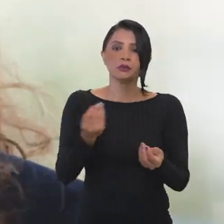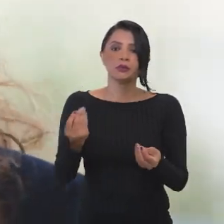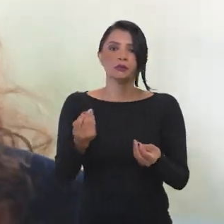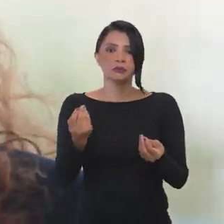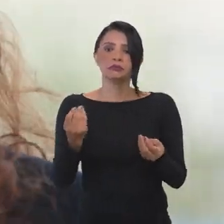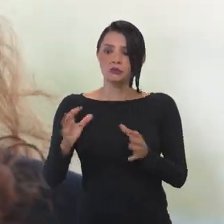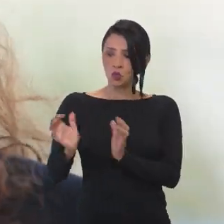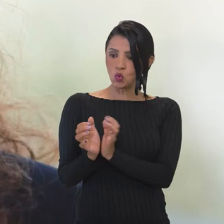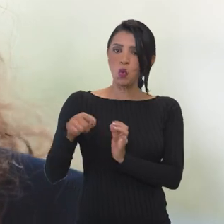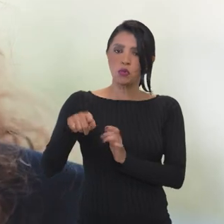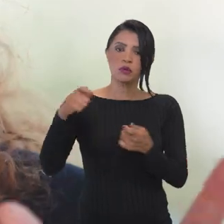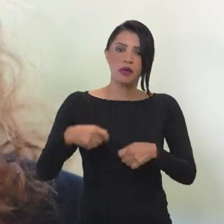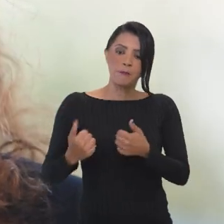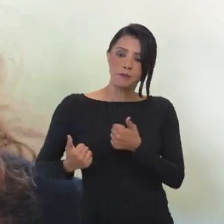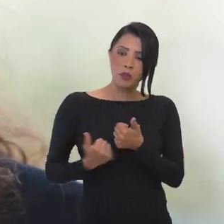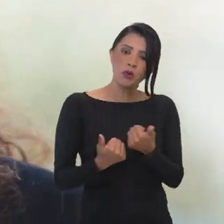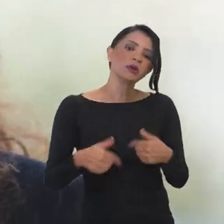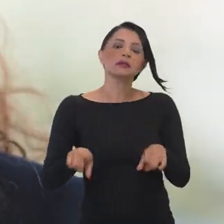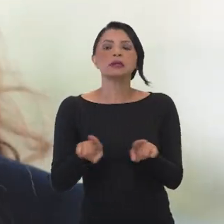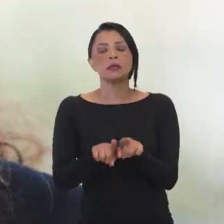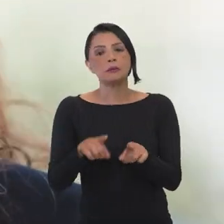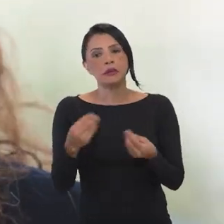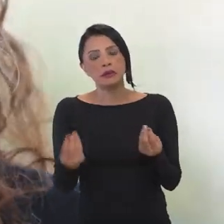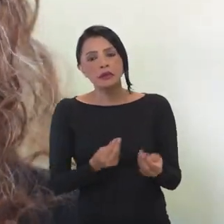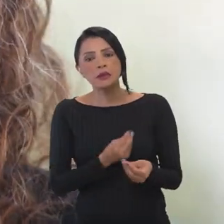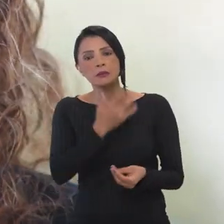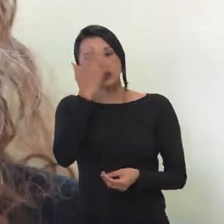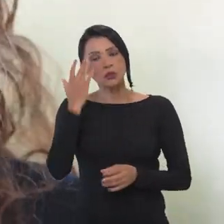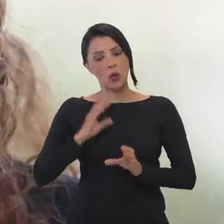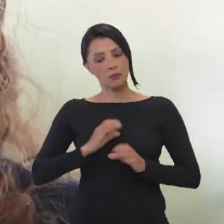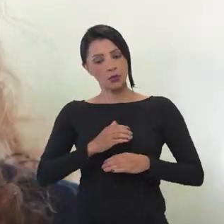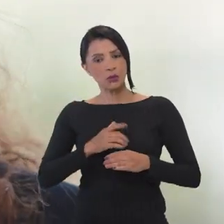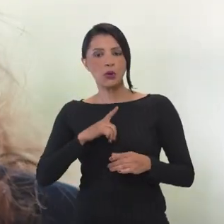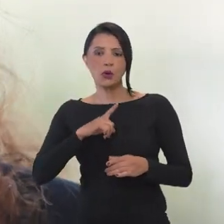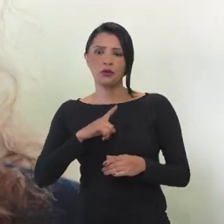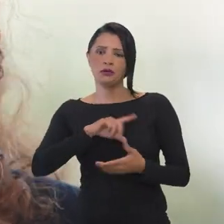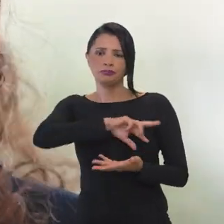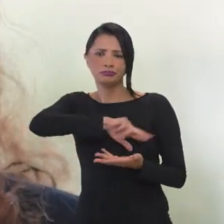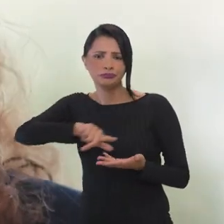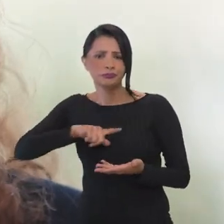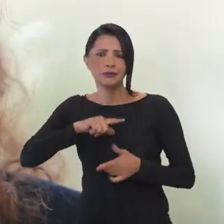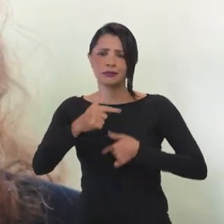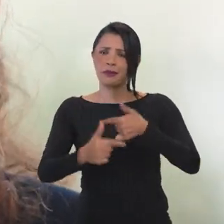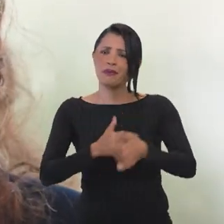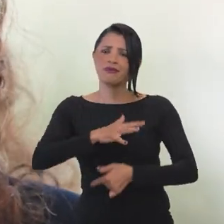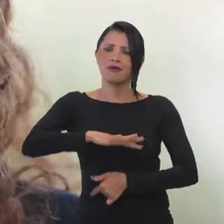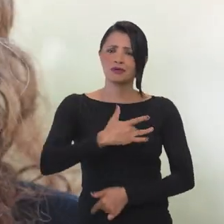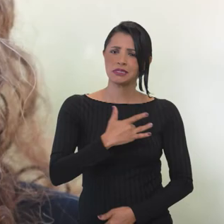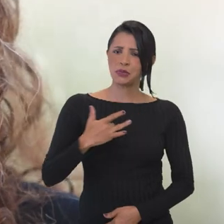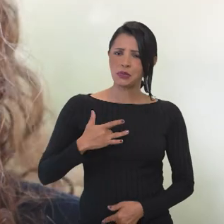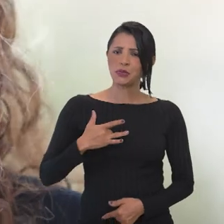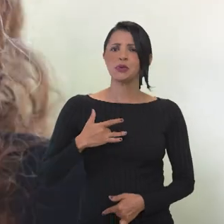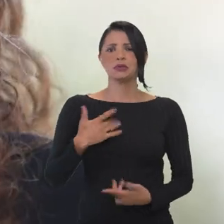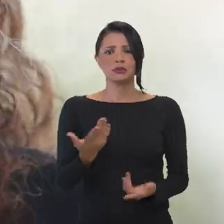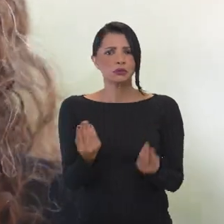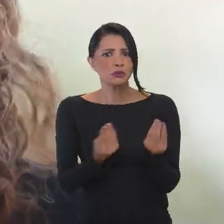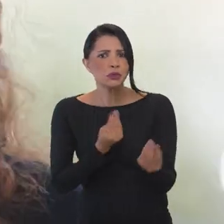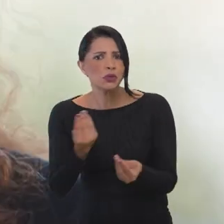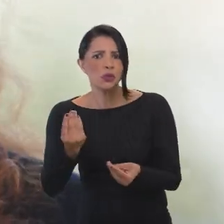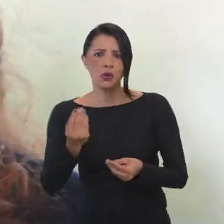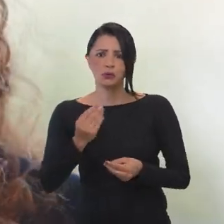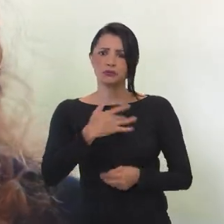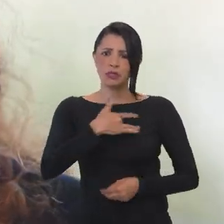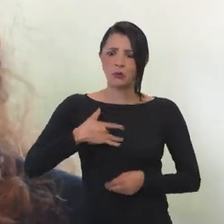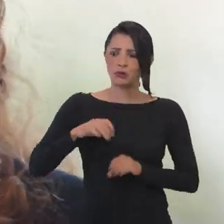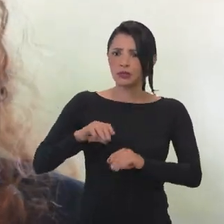médicos, todo o pessoal que faz o apoio lá, o pessoal de laboratório, tem muita gente que trabalha na área da saúde. Então, você